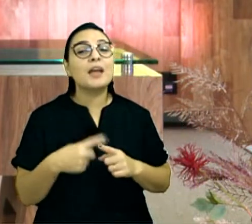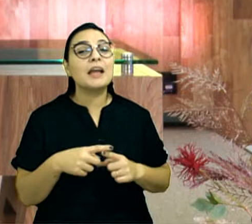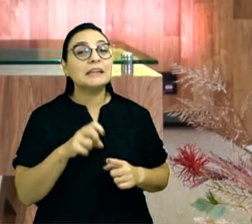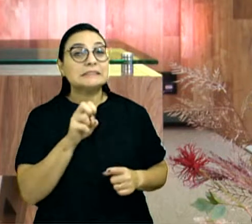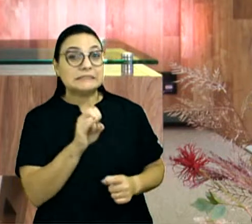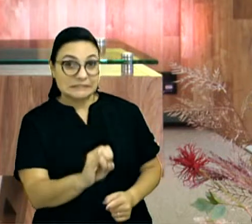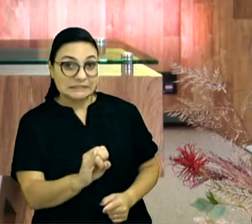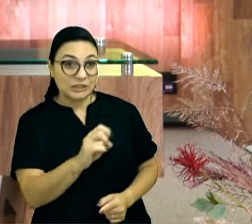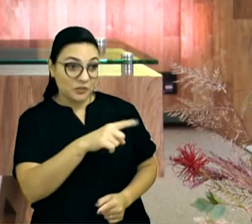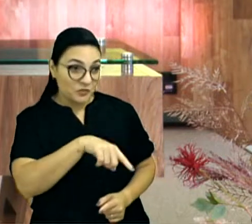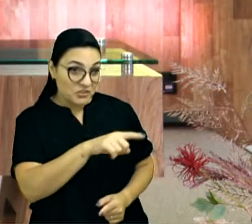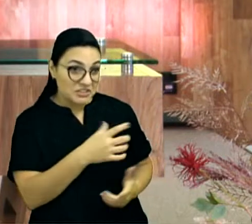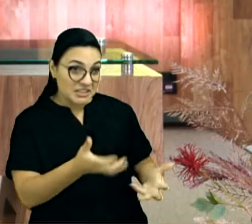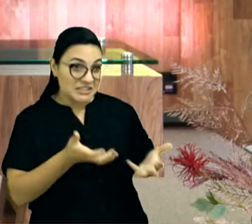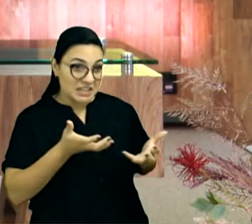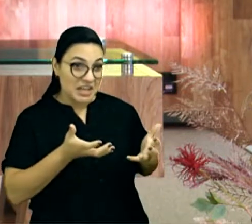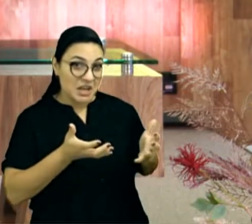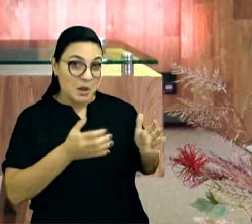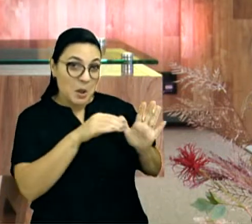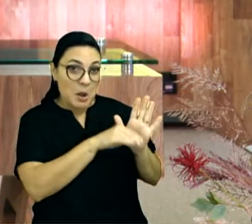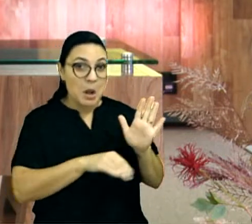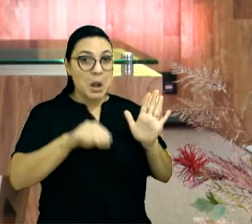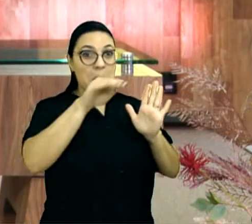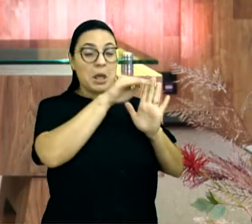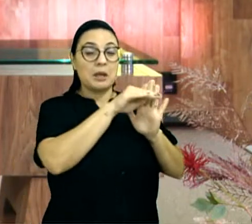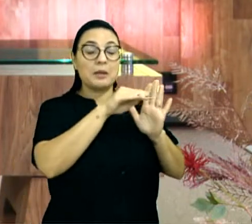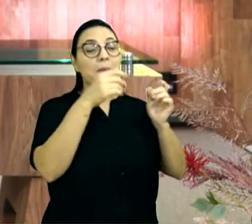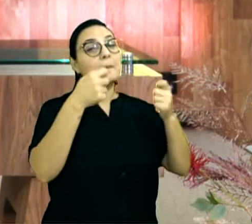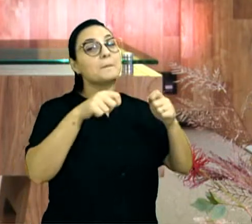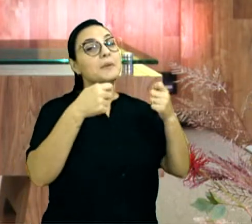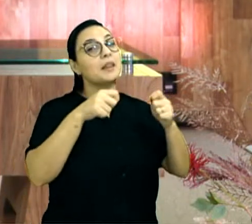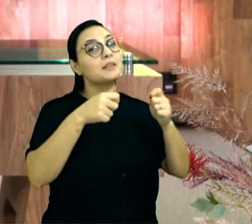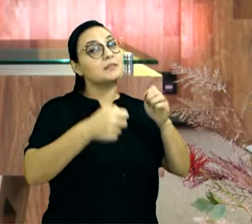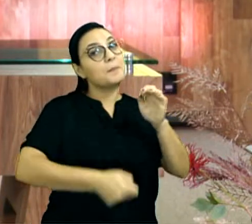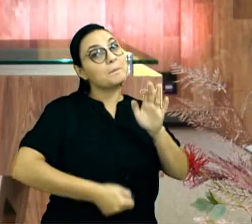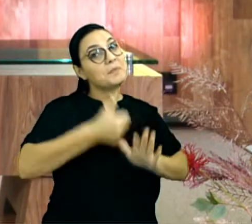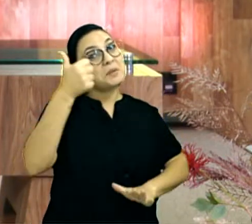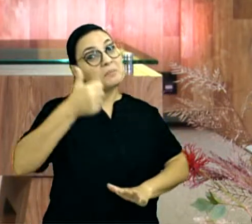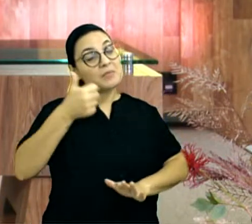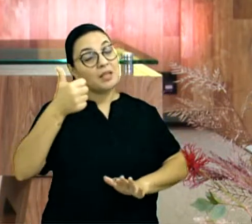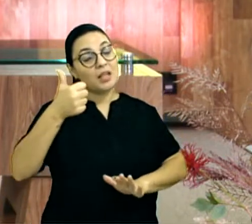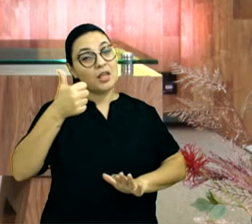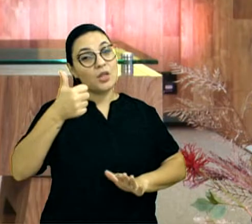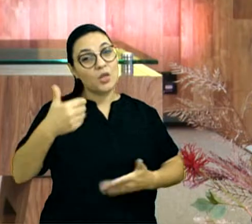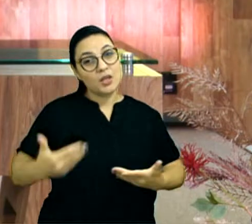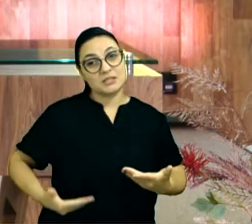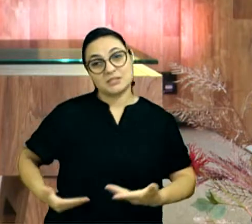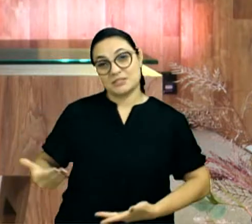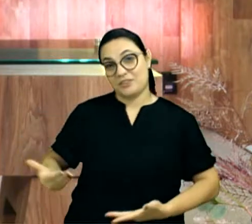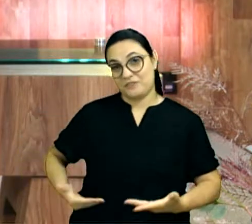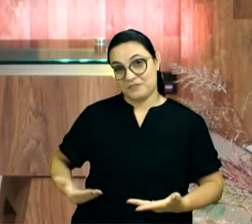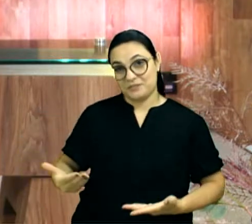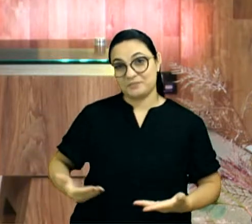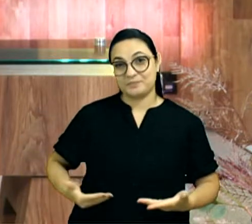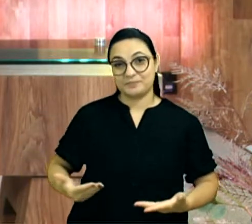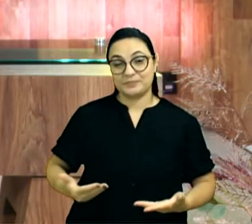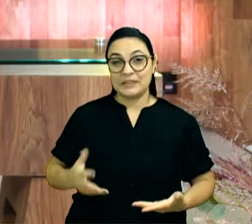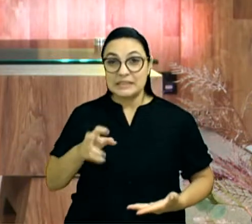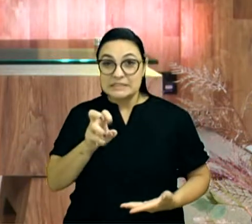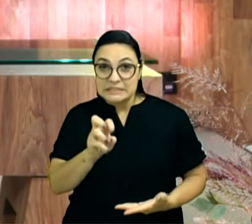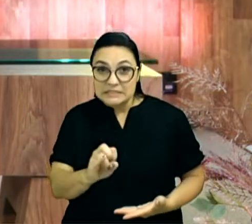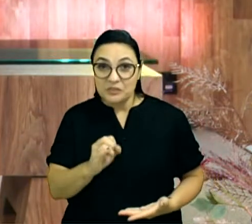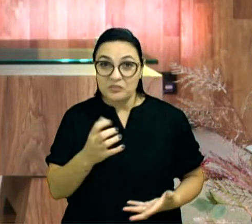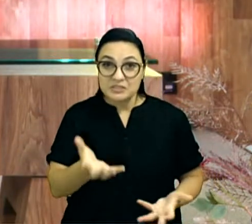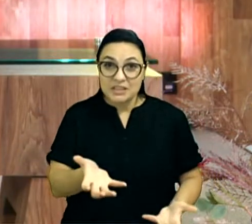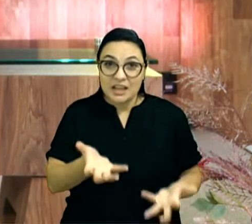quiser tornar-se grande entre vós, será esse o que vos sirva. E quem quiser